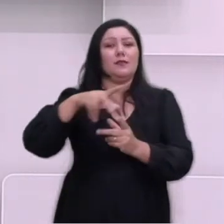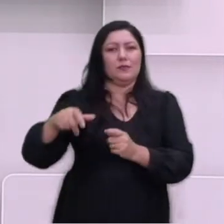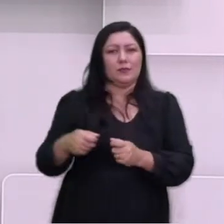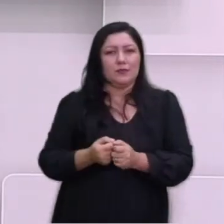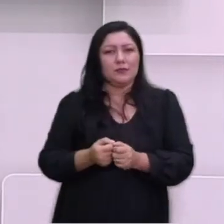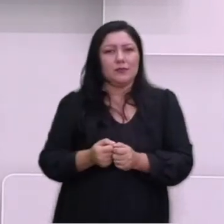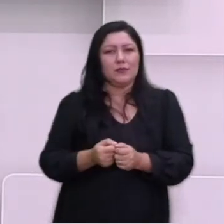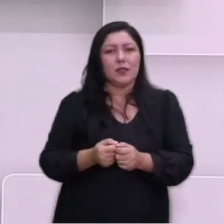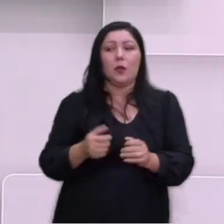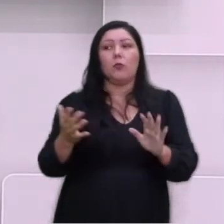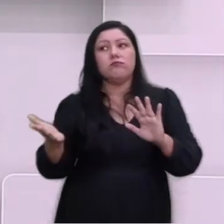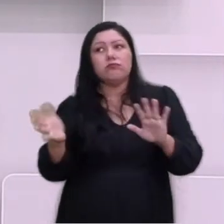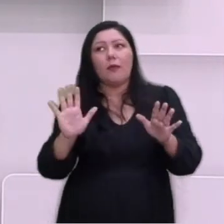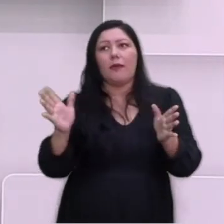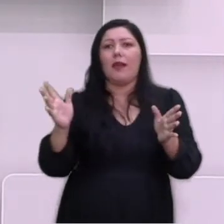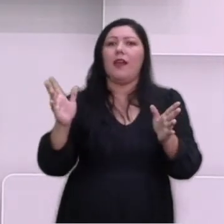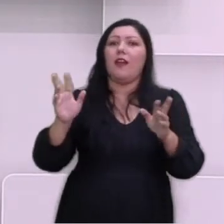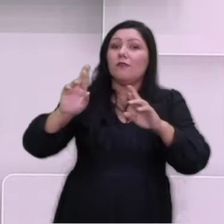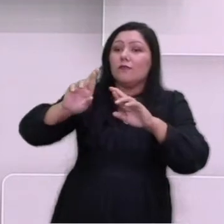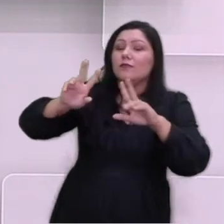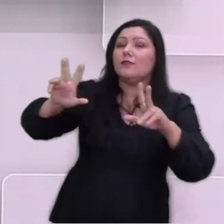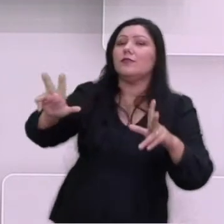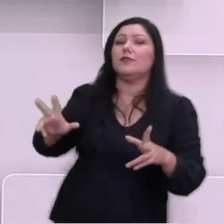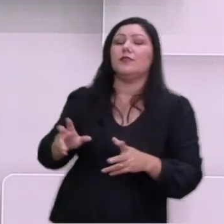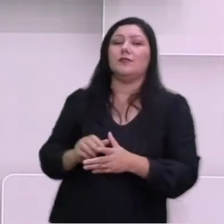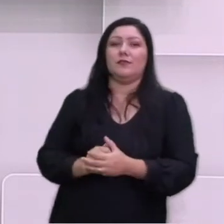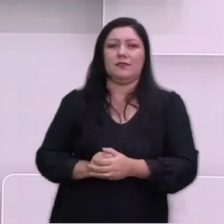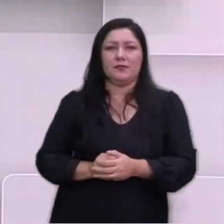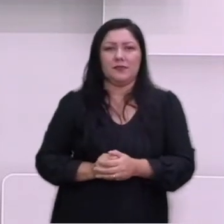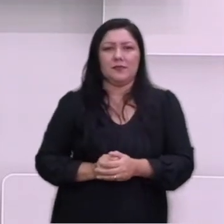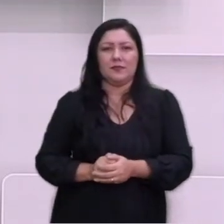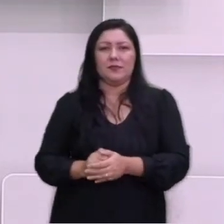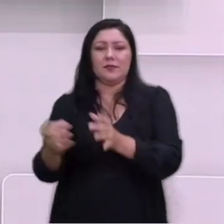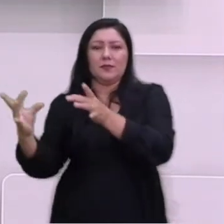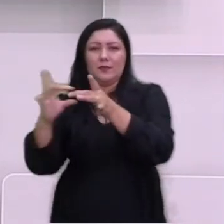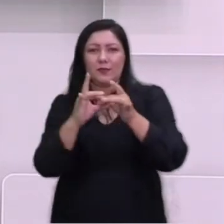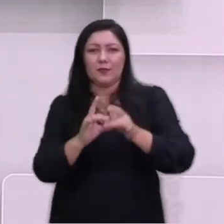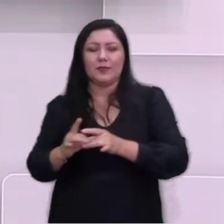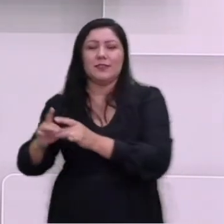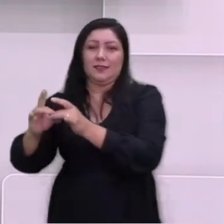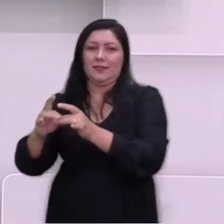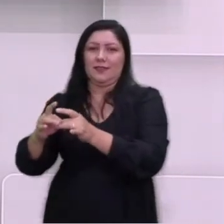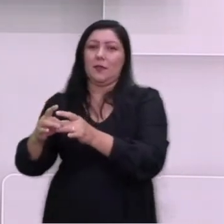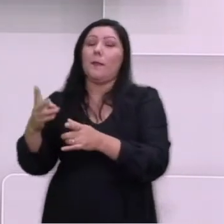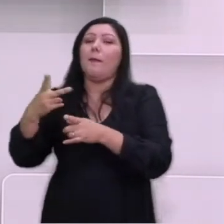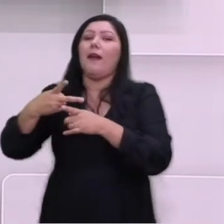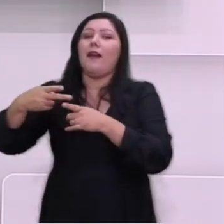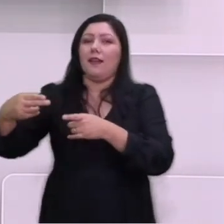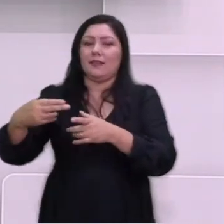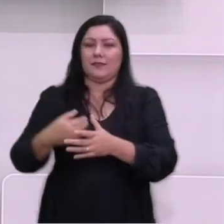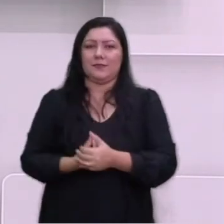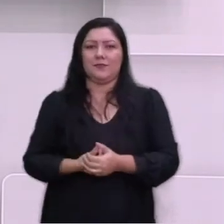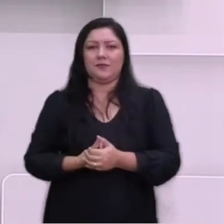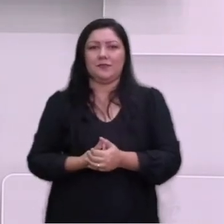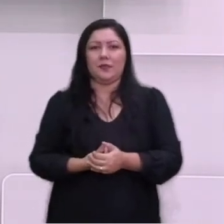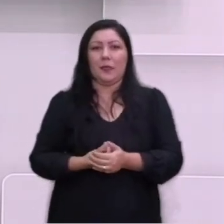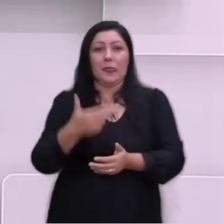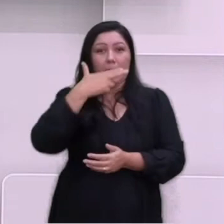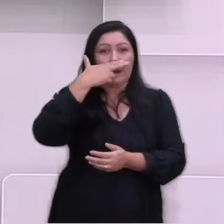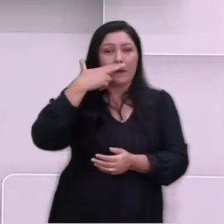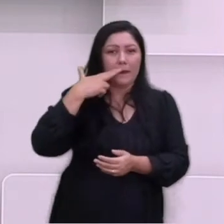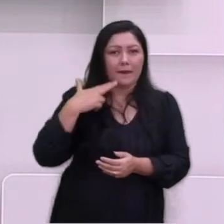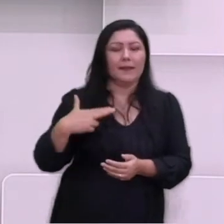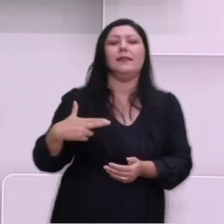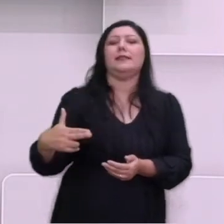1942, quando os aliados passam a ter êxito contra os ataques do eixo. A batalha de Stalingrado marca esta